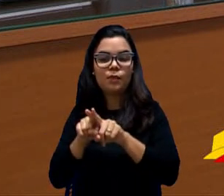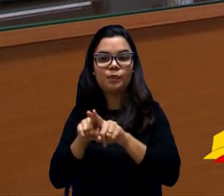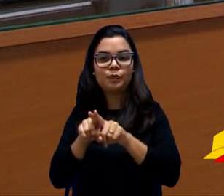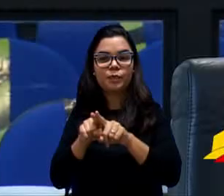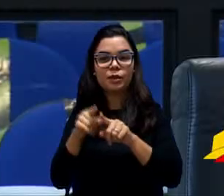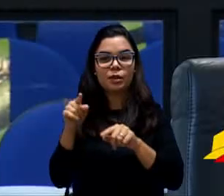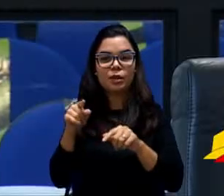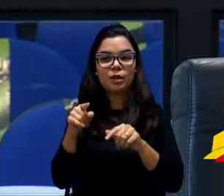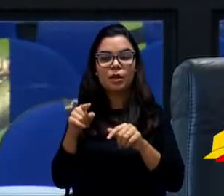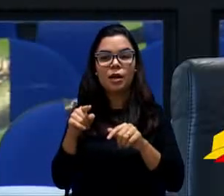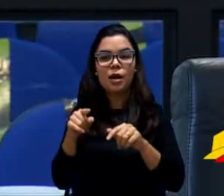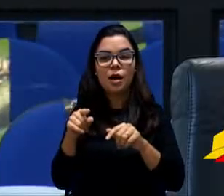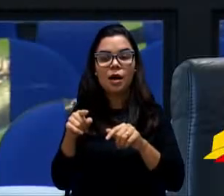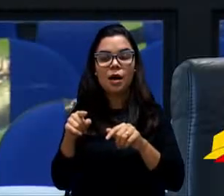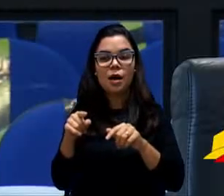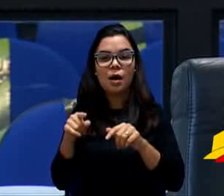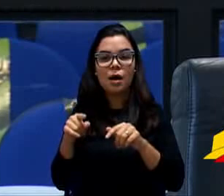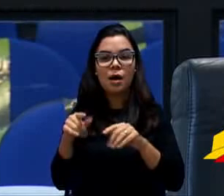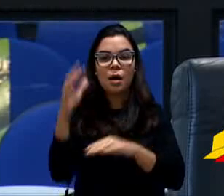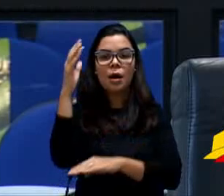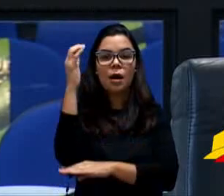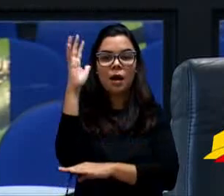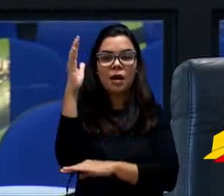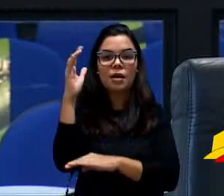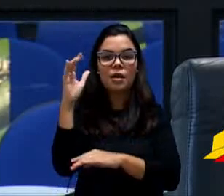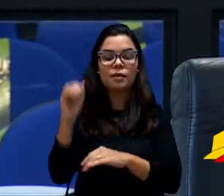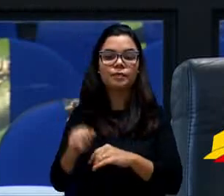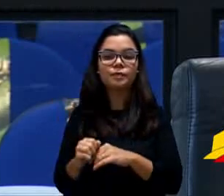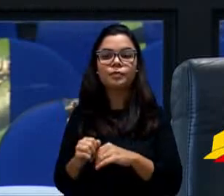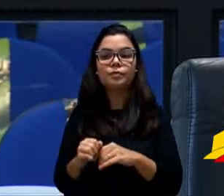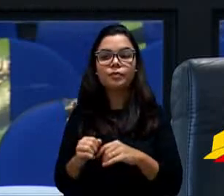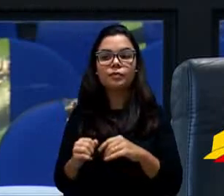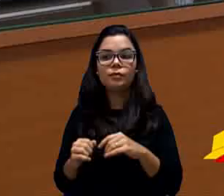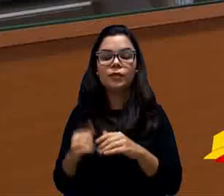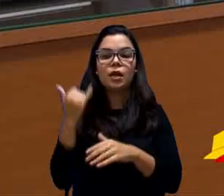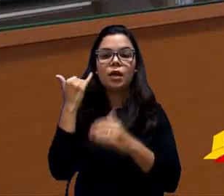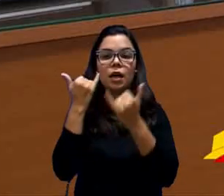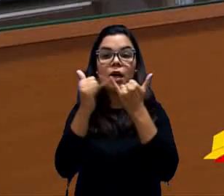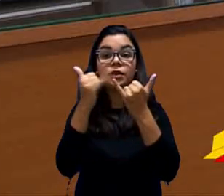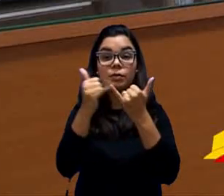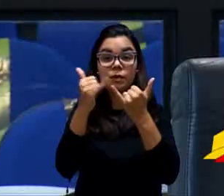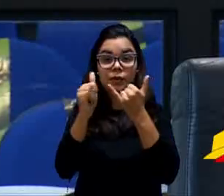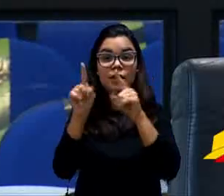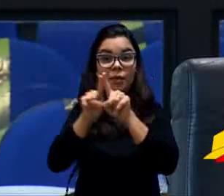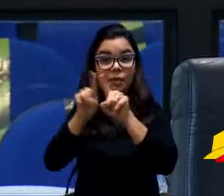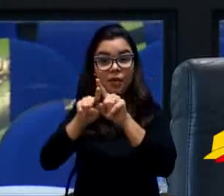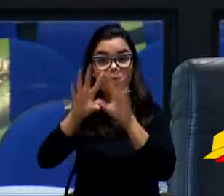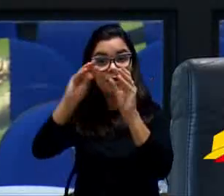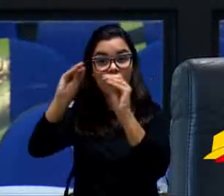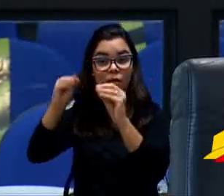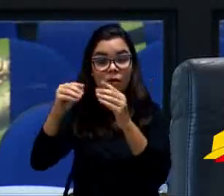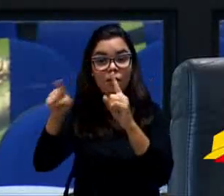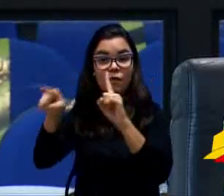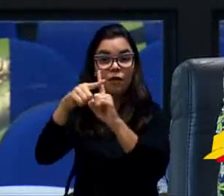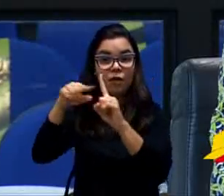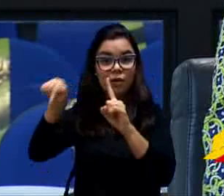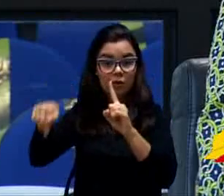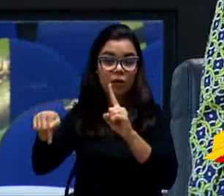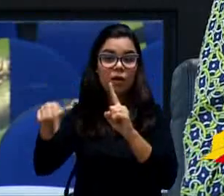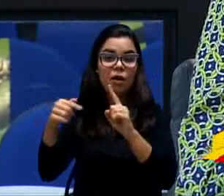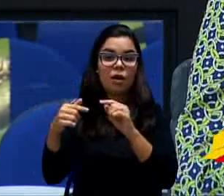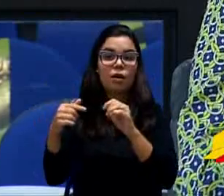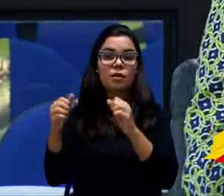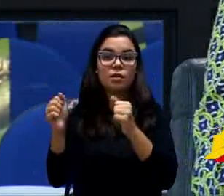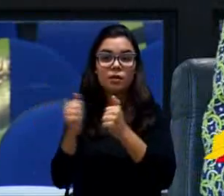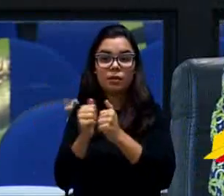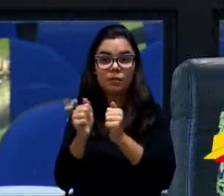relógio... Eu gostaria de ver como fazer. É, individualmente. Já está bem encaminhado. Tem ter rua, tem que retirar a família, eu estive lá de um prefeito e vai